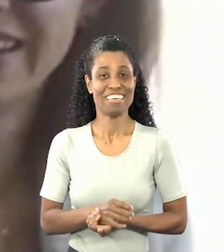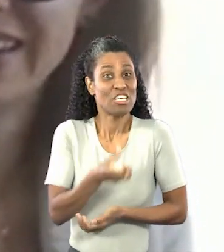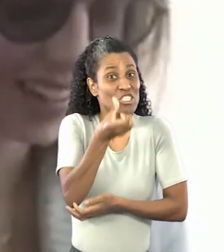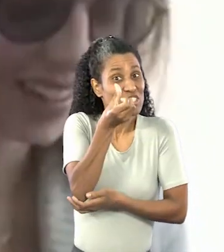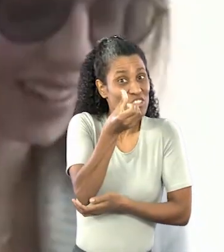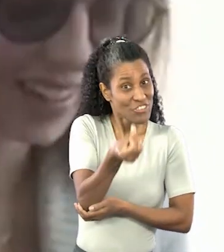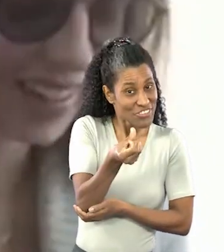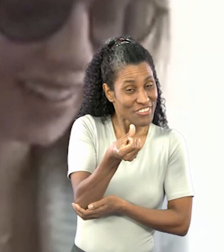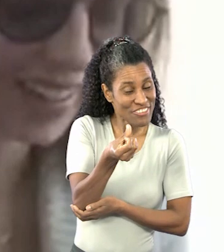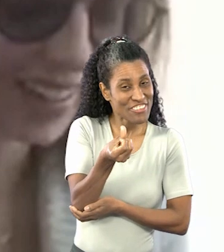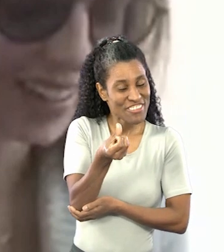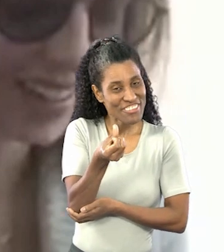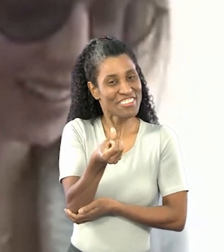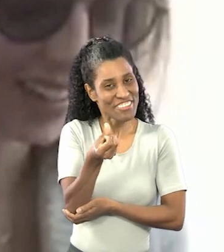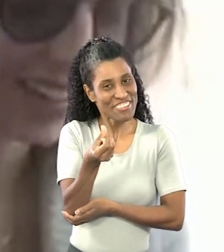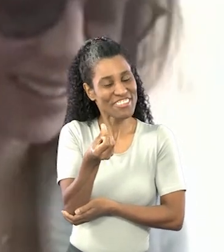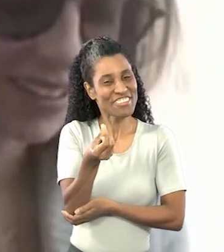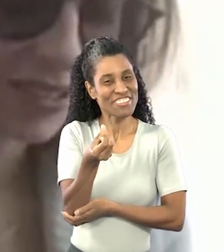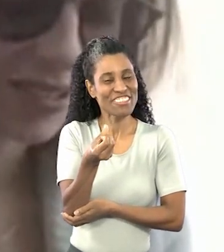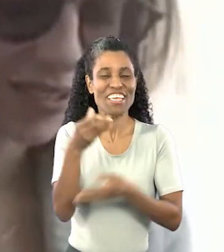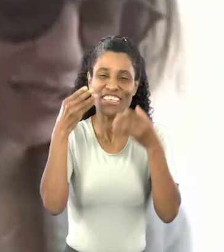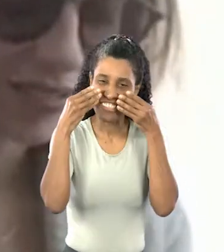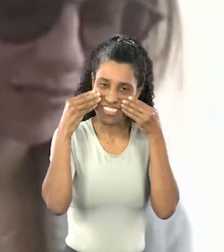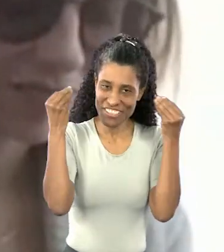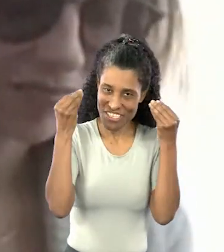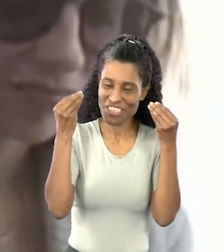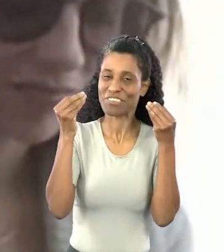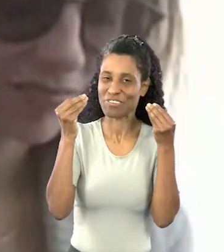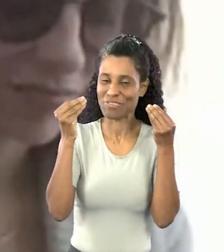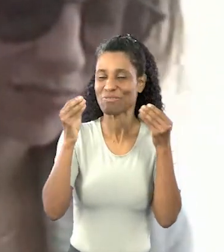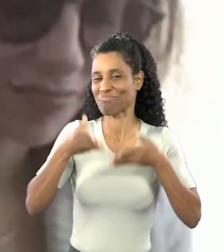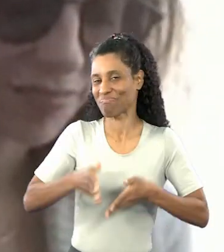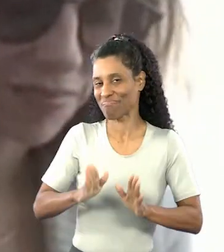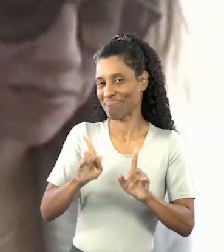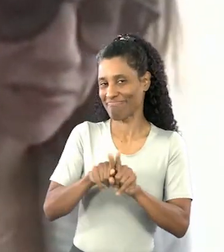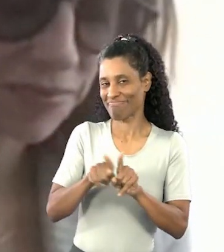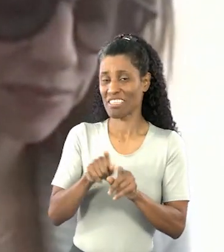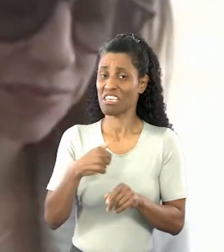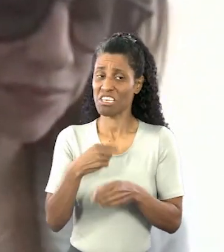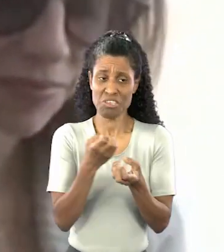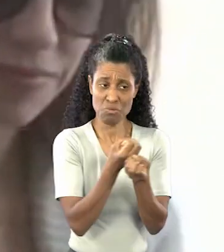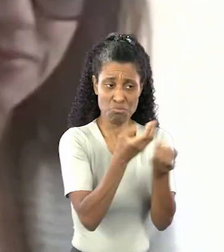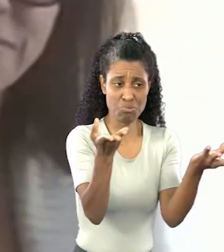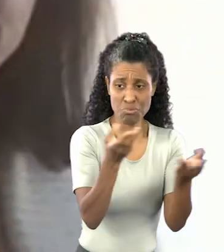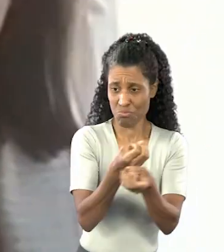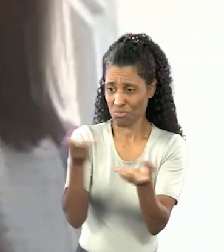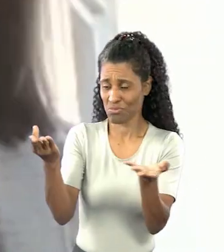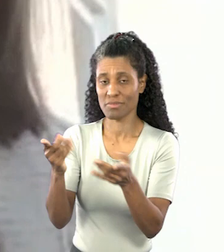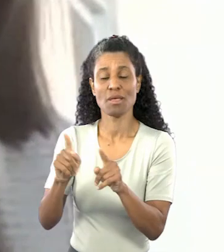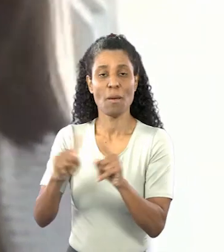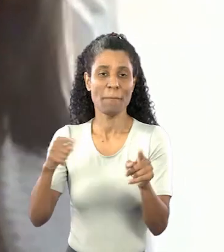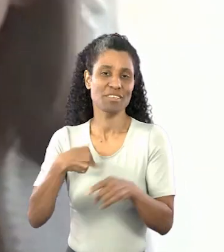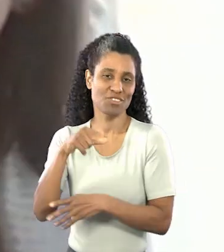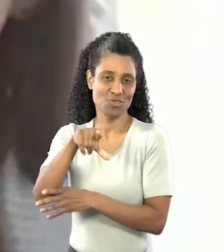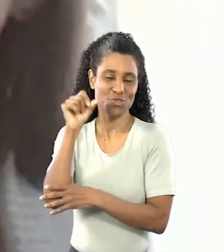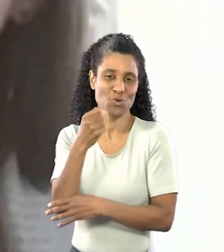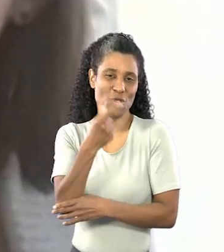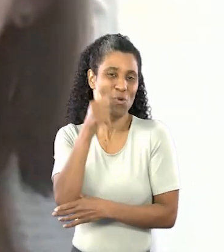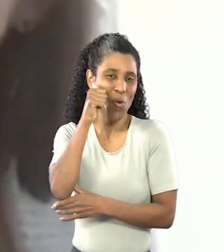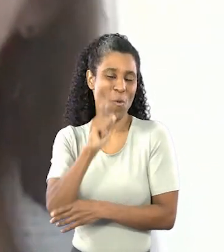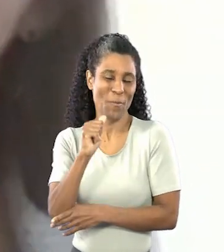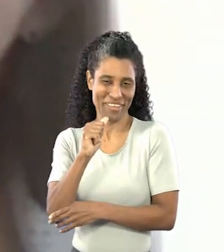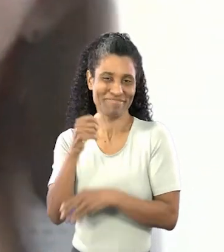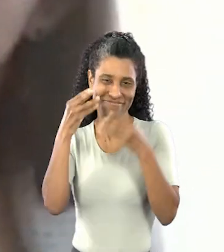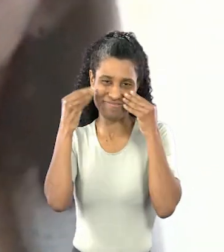E aí deu seis gatinhos de cria também. E eu comecei a doar, mas fiquei com uma